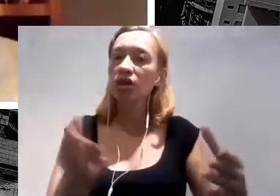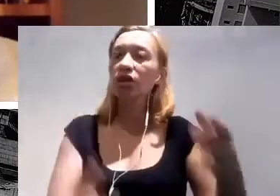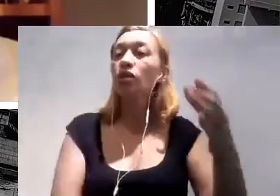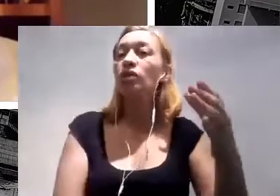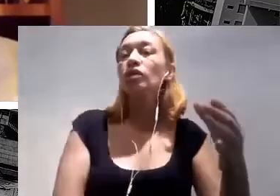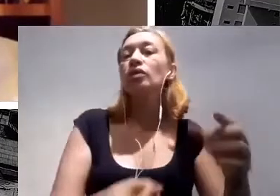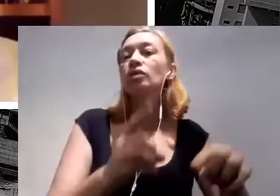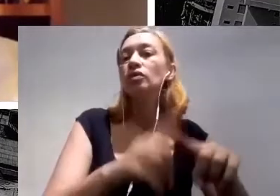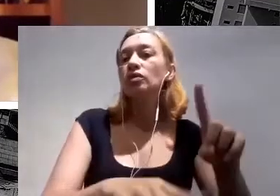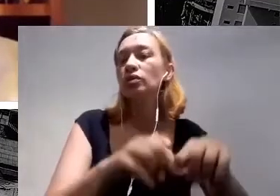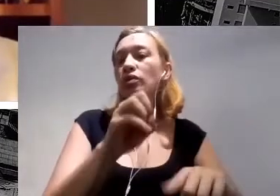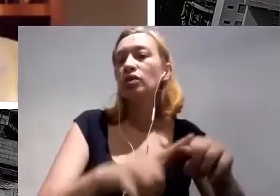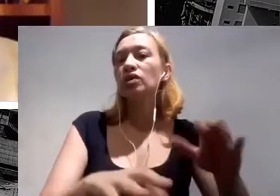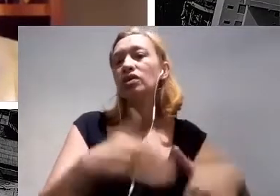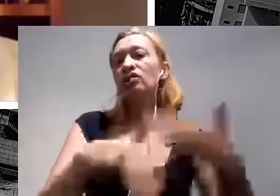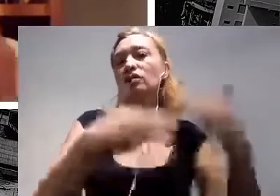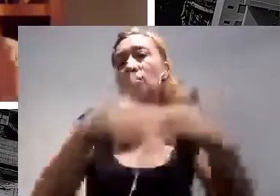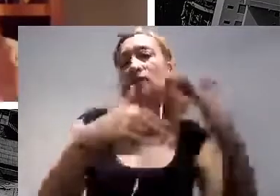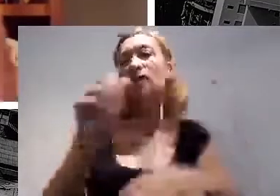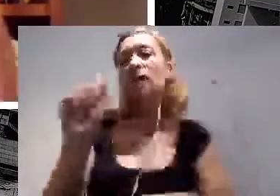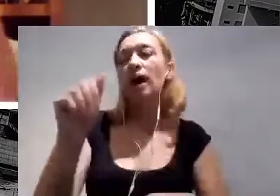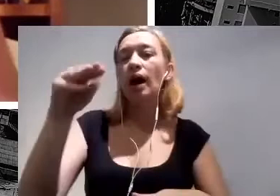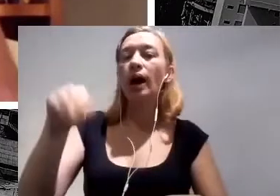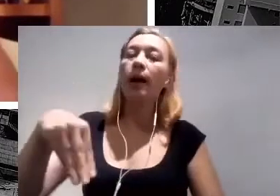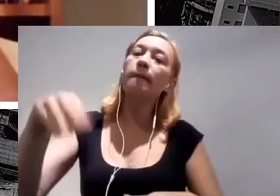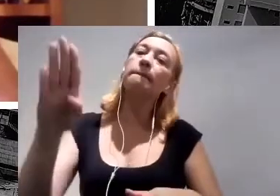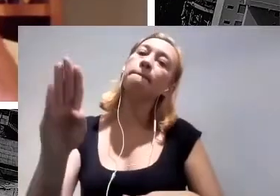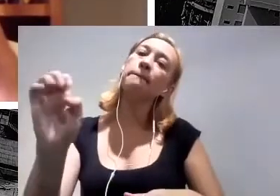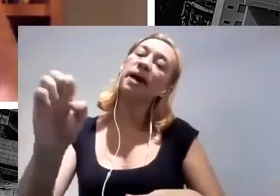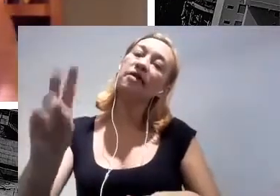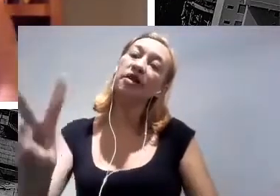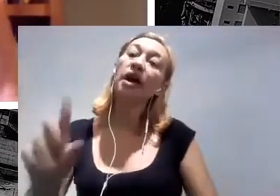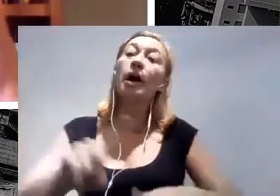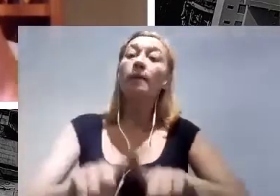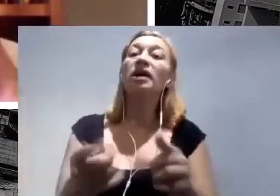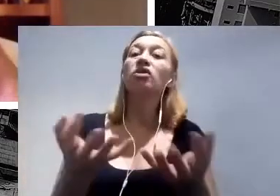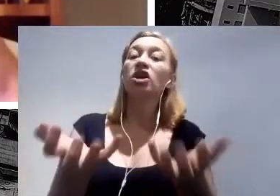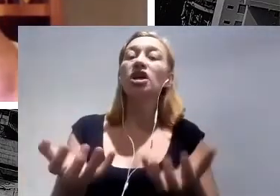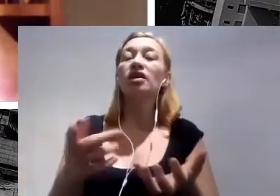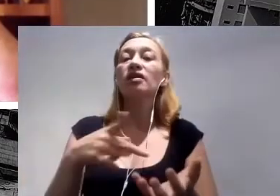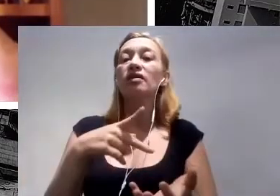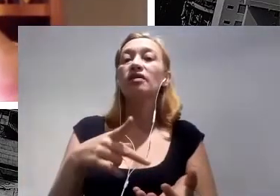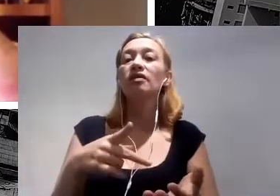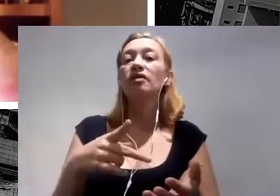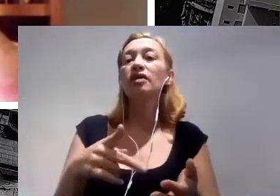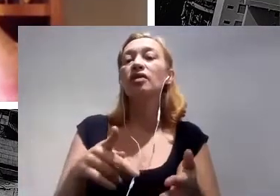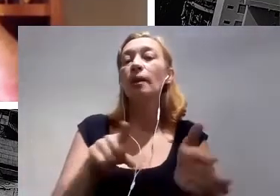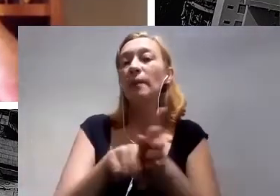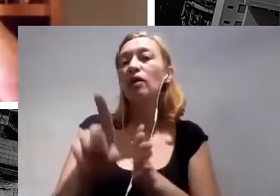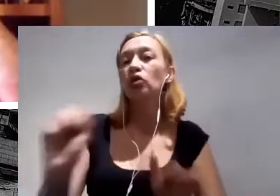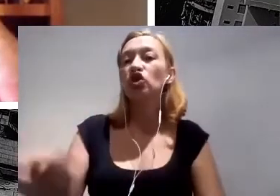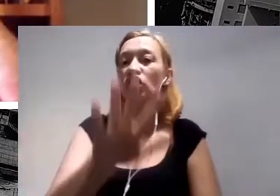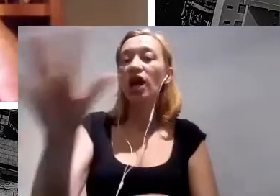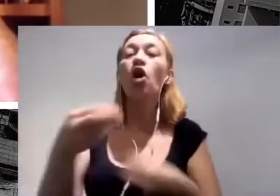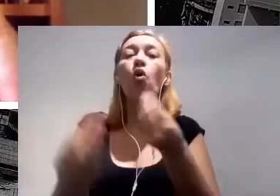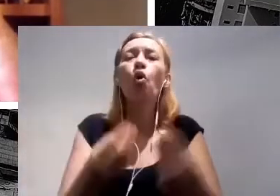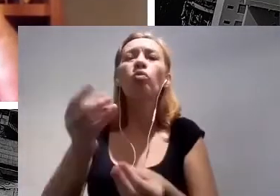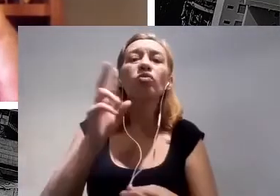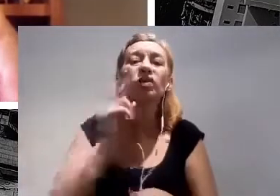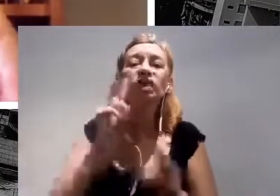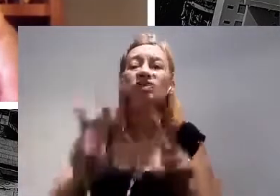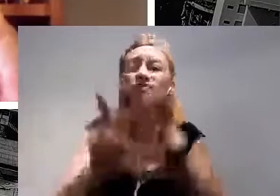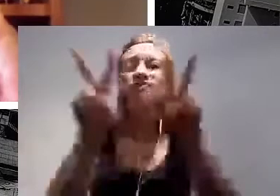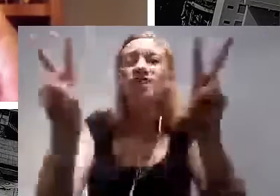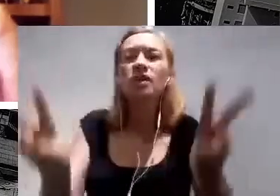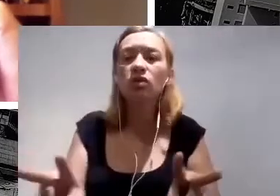Ambev. Mas eu gostaria de fazer uma pergunta mais geral para os seis participantes de como que vocês enxergam que a gente pode trabalhar